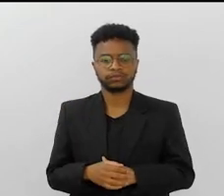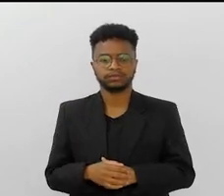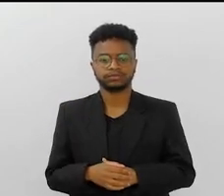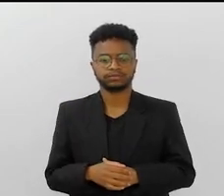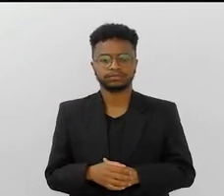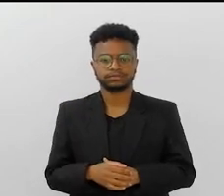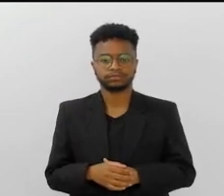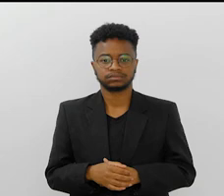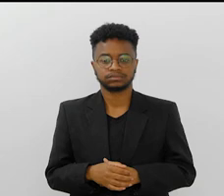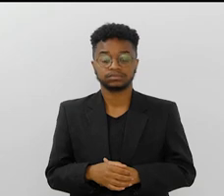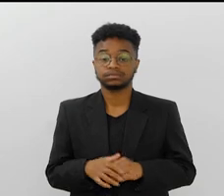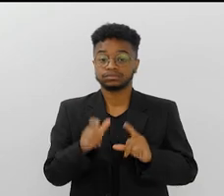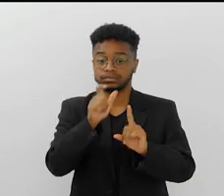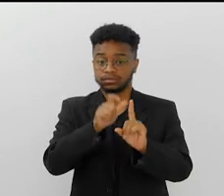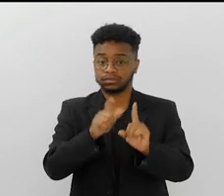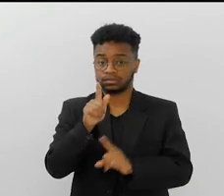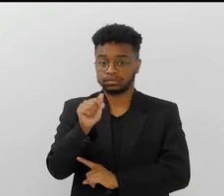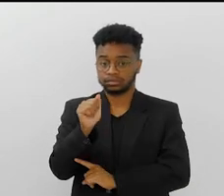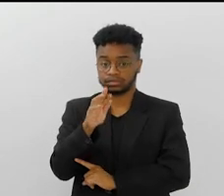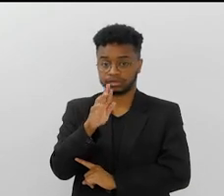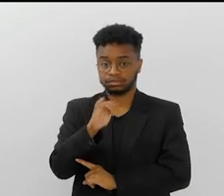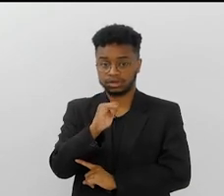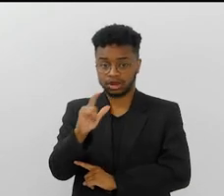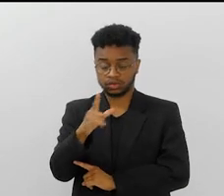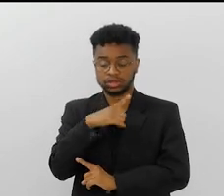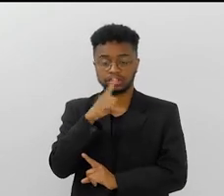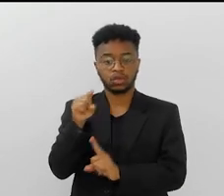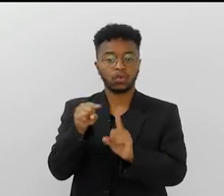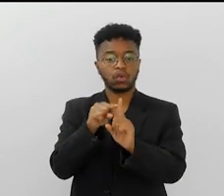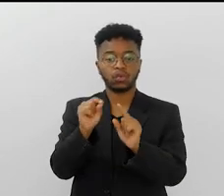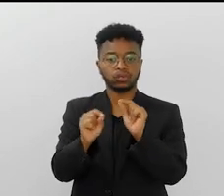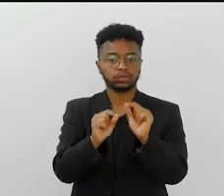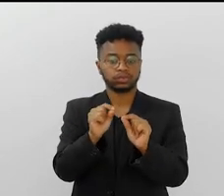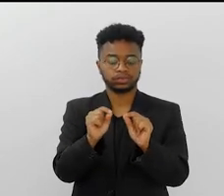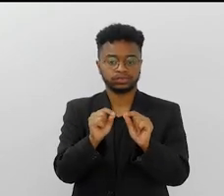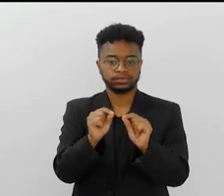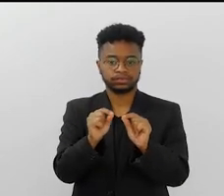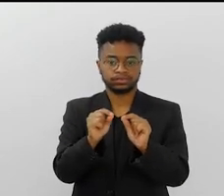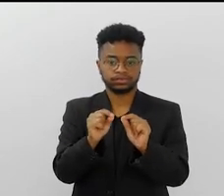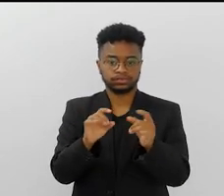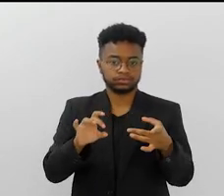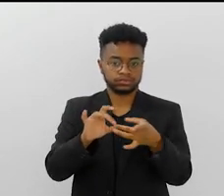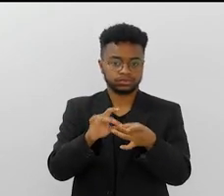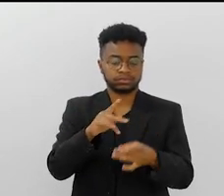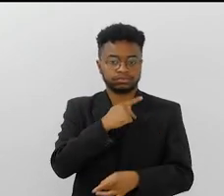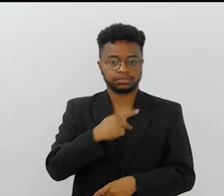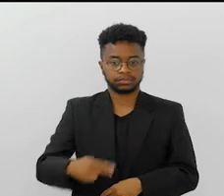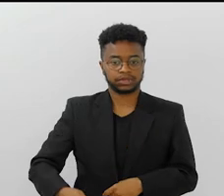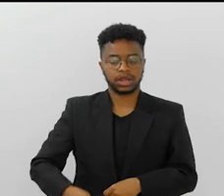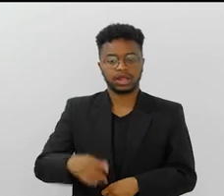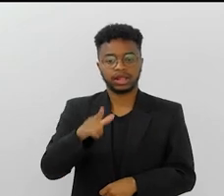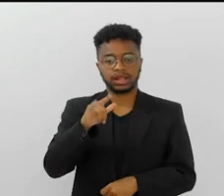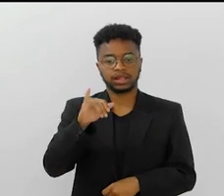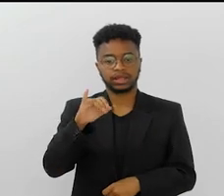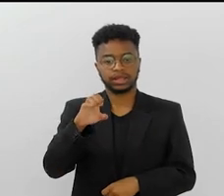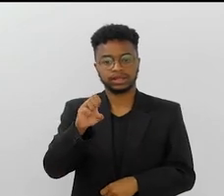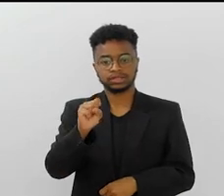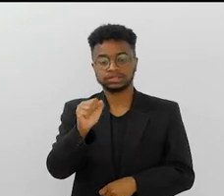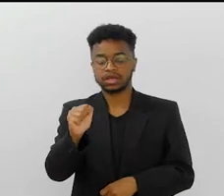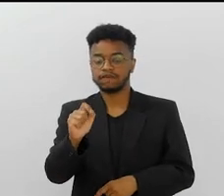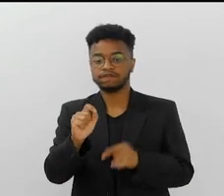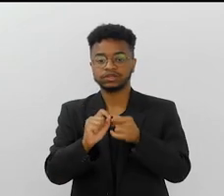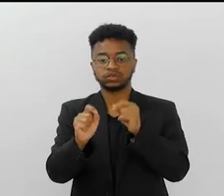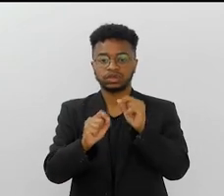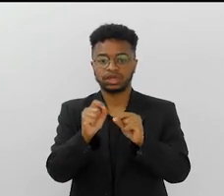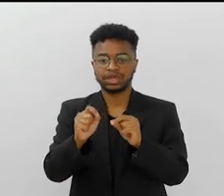O Gabriel, ele teve um dos projetos dele na presidência da Liesa, é